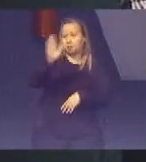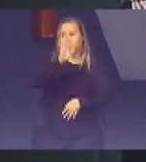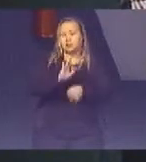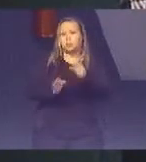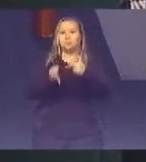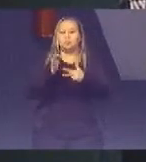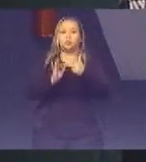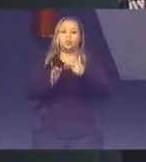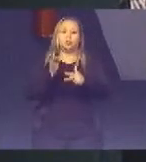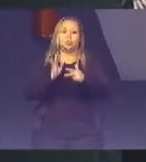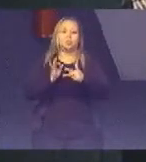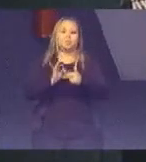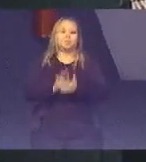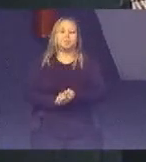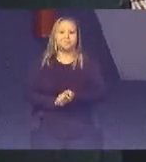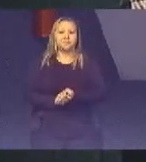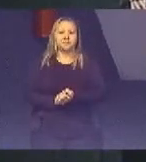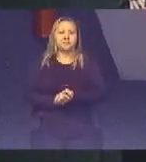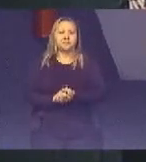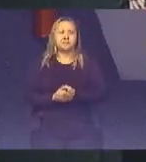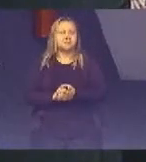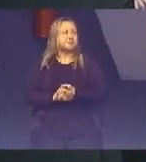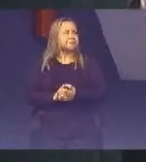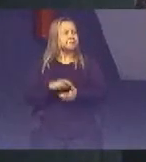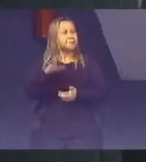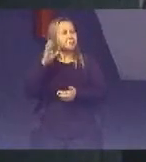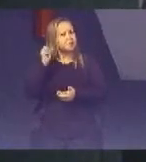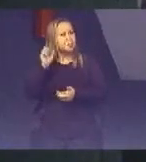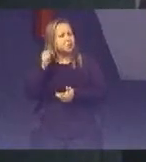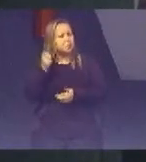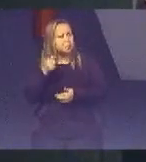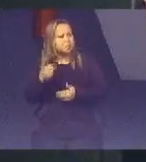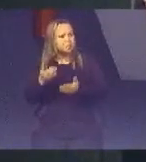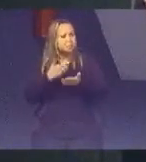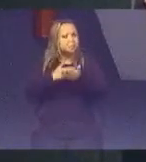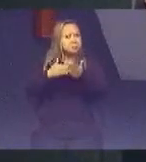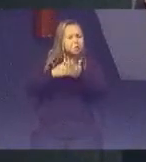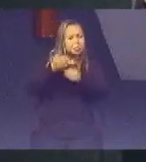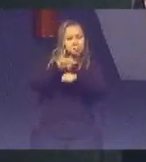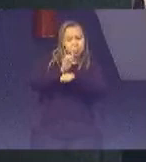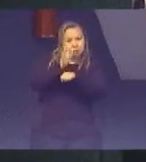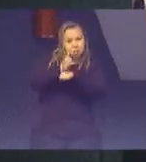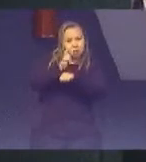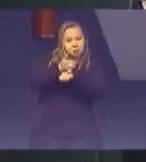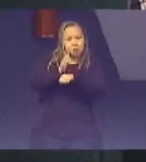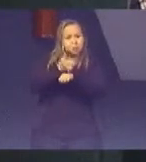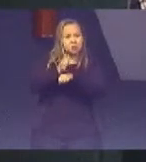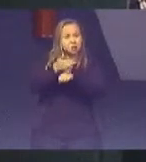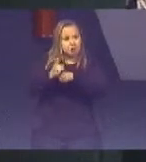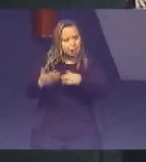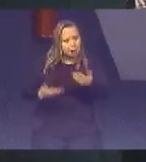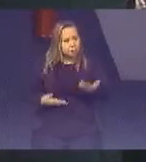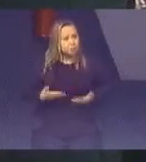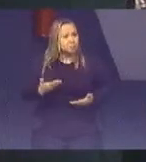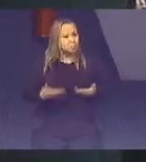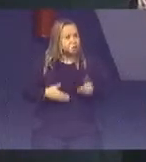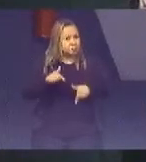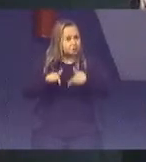Ouvindo Desde os estagiários Os servidores